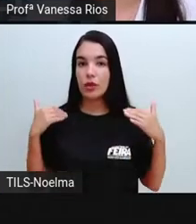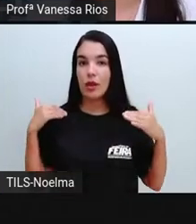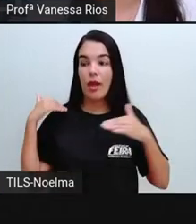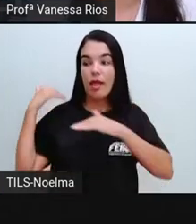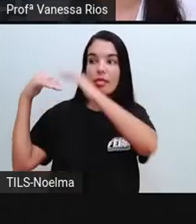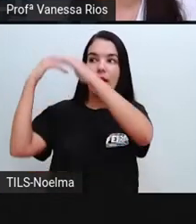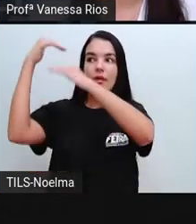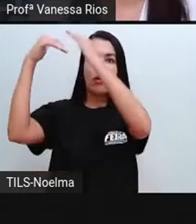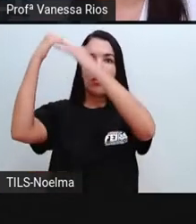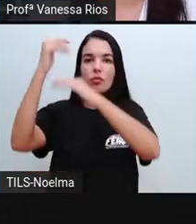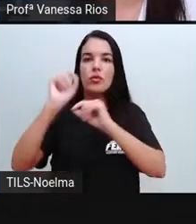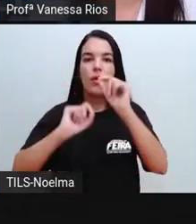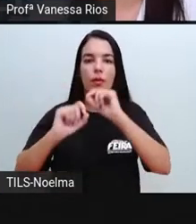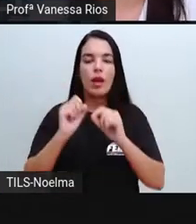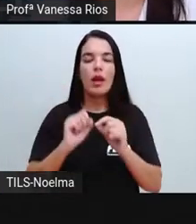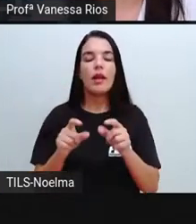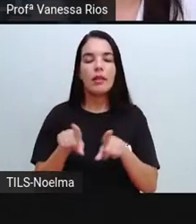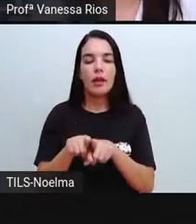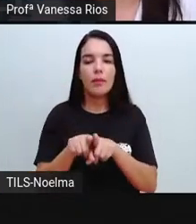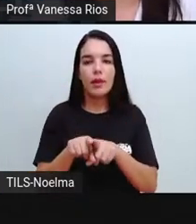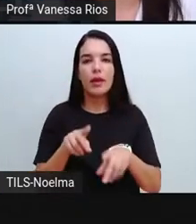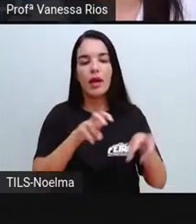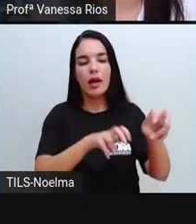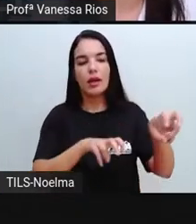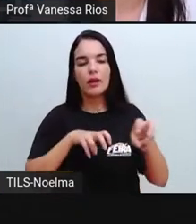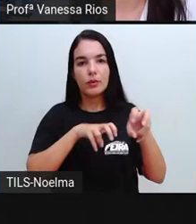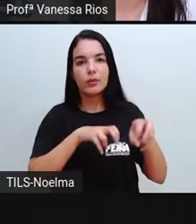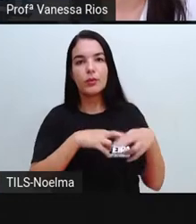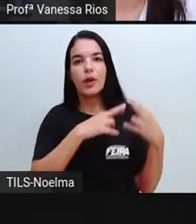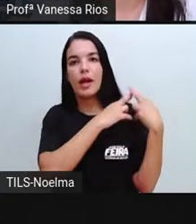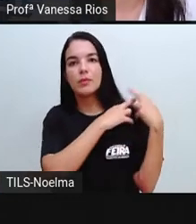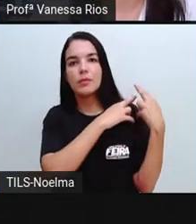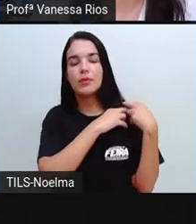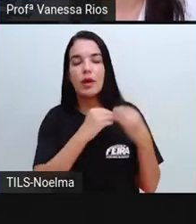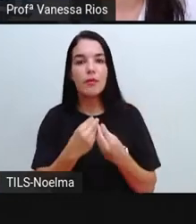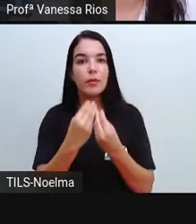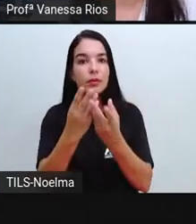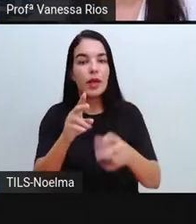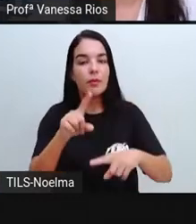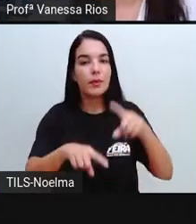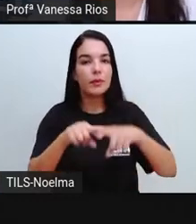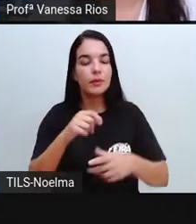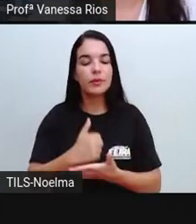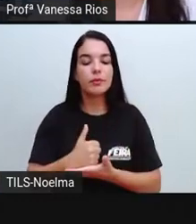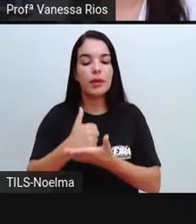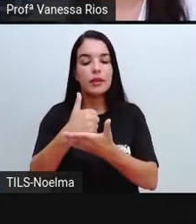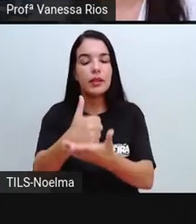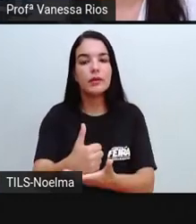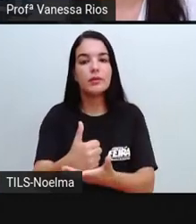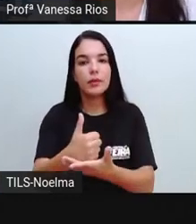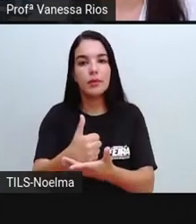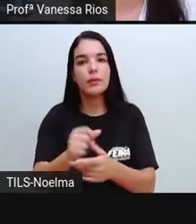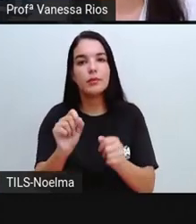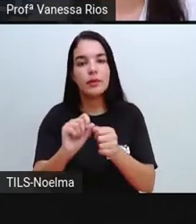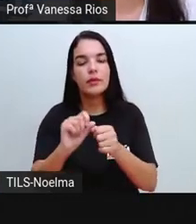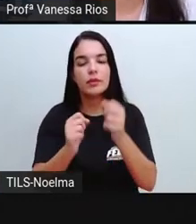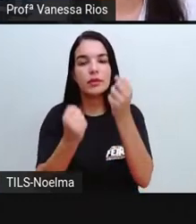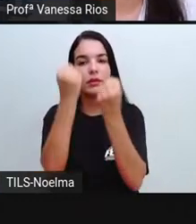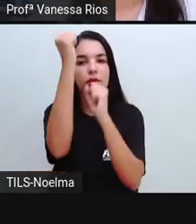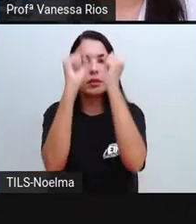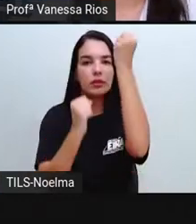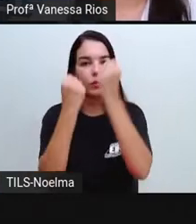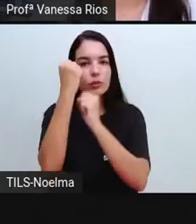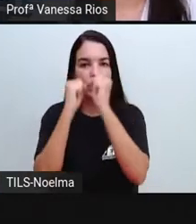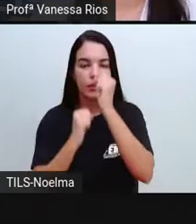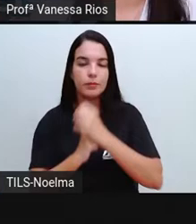construção, a agricultura é responsável por oferecer matéria-prima para diversos produtos que são